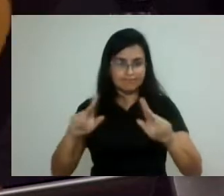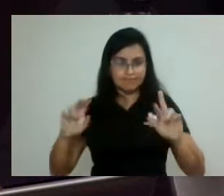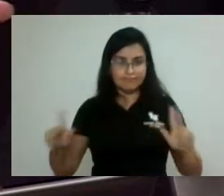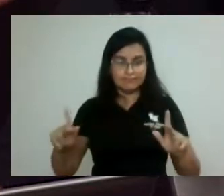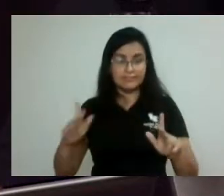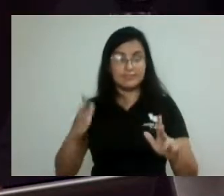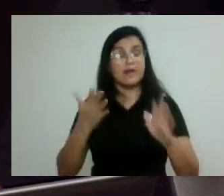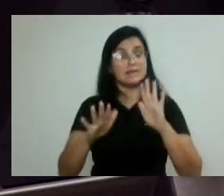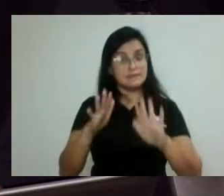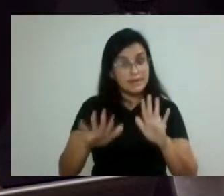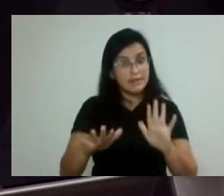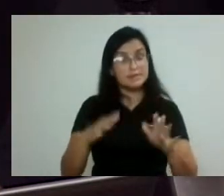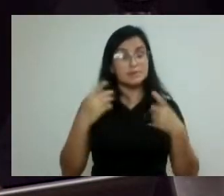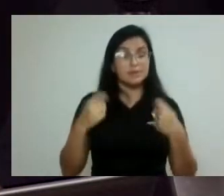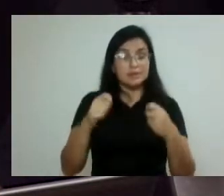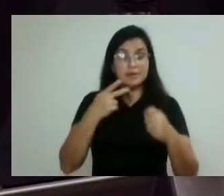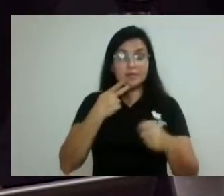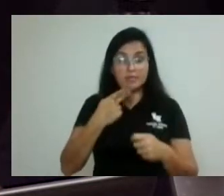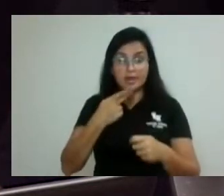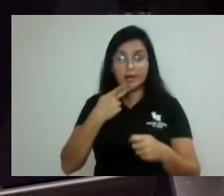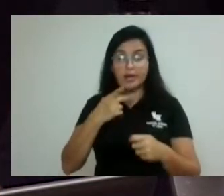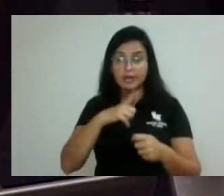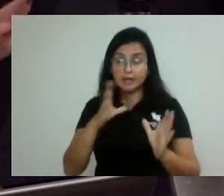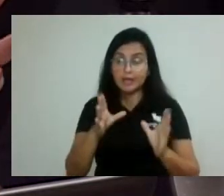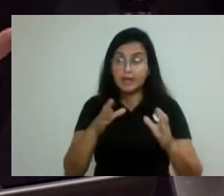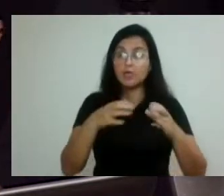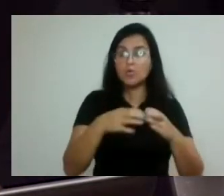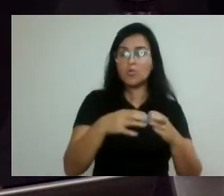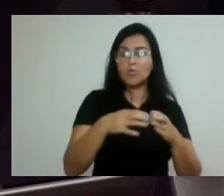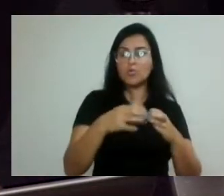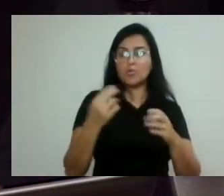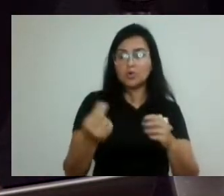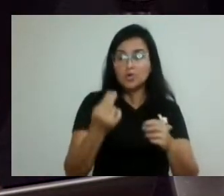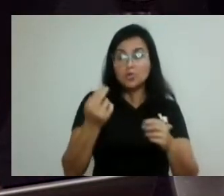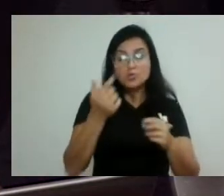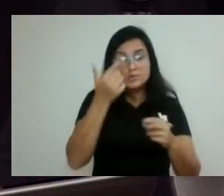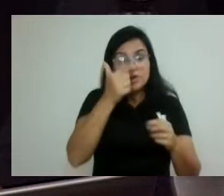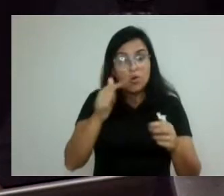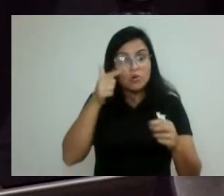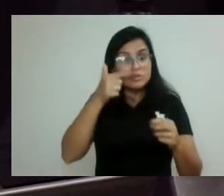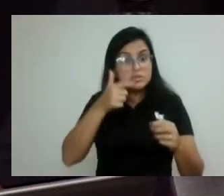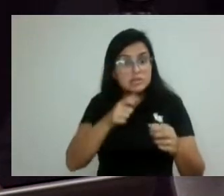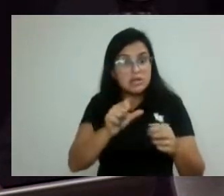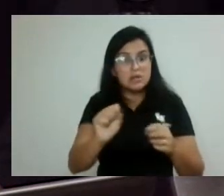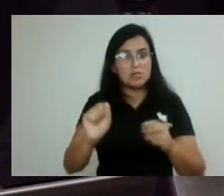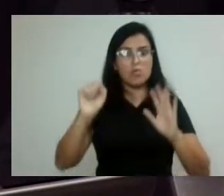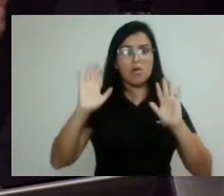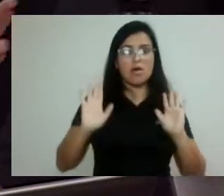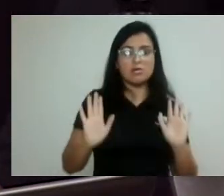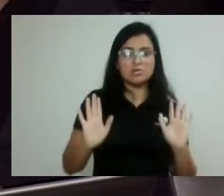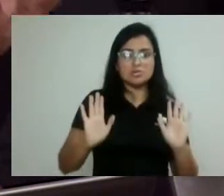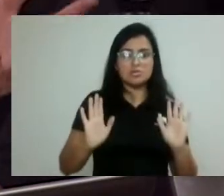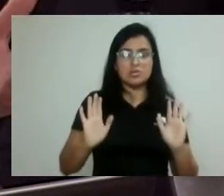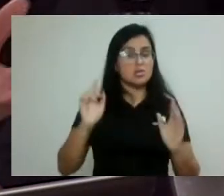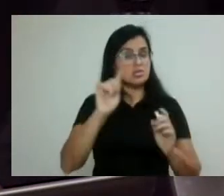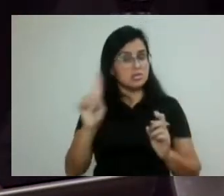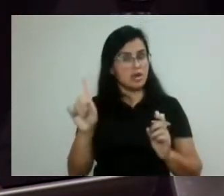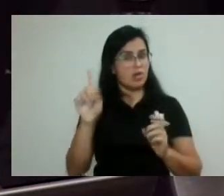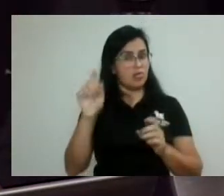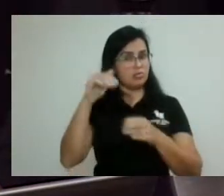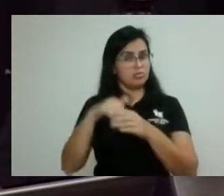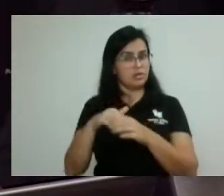têm utilizado outras linguagens, mas, de maneira nenhuma, na sala de aula, português é ensinado de maneira diferente do que